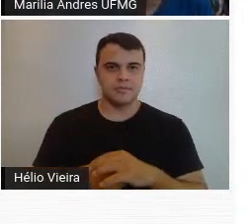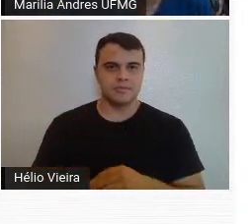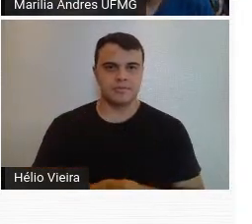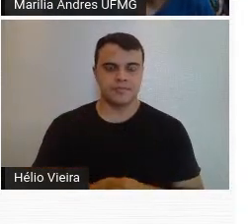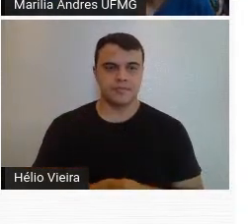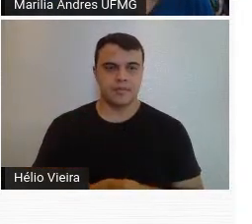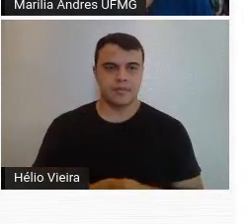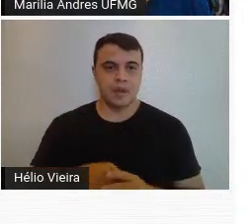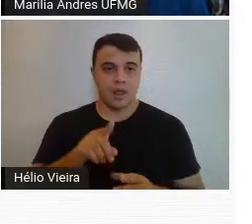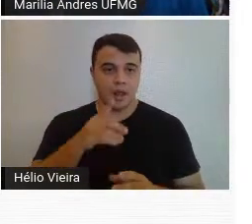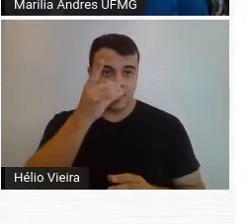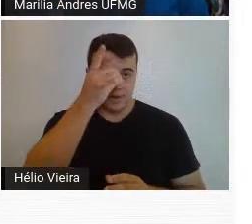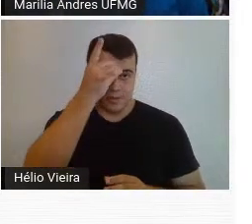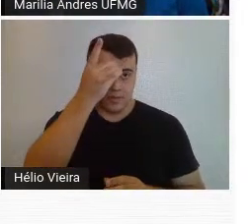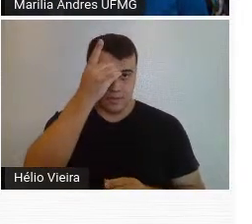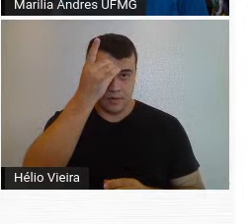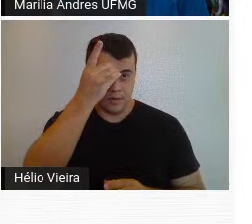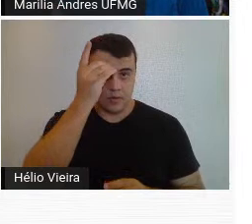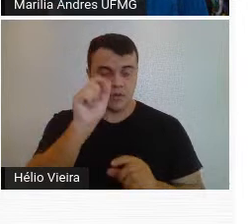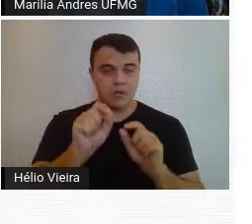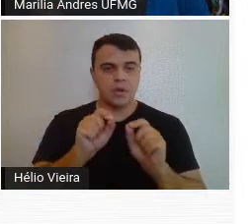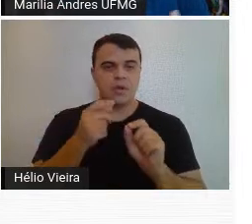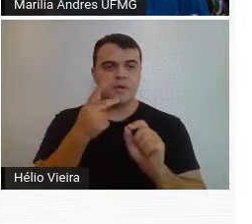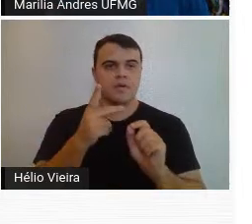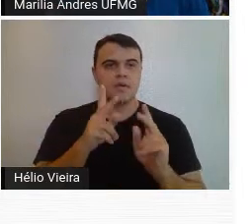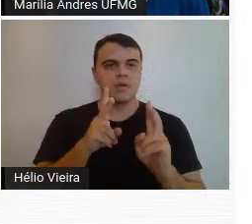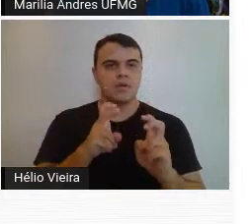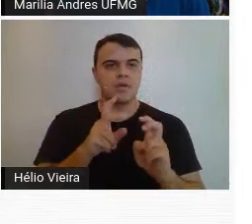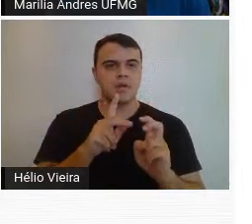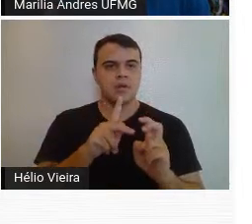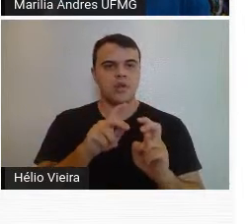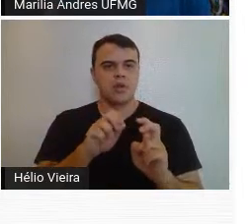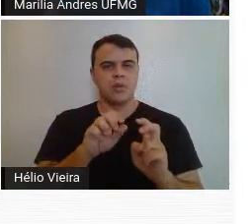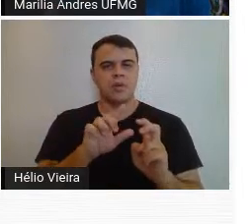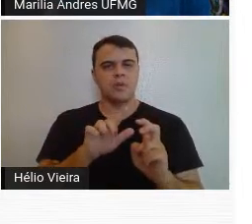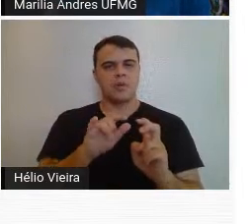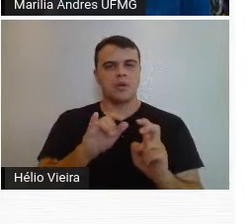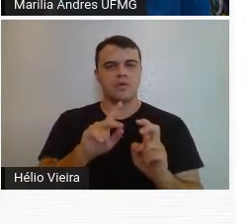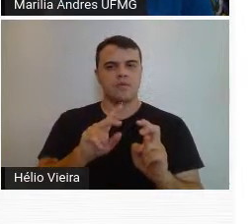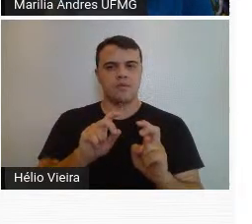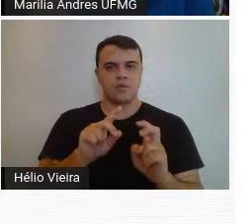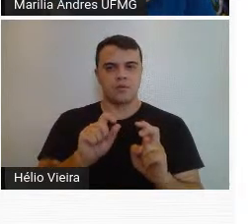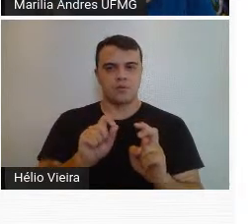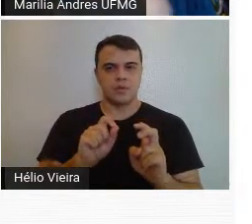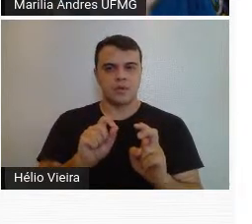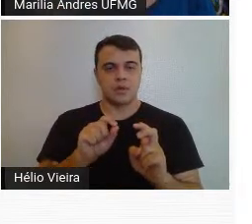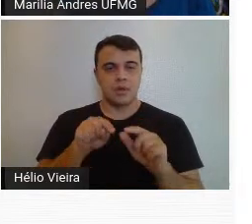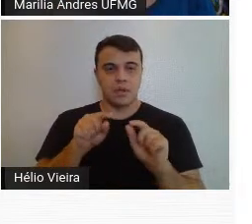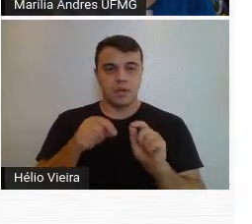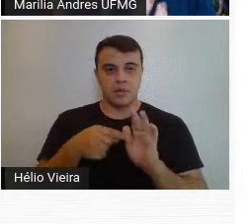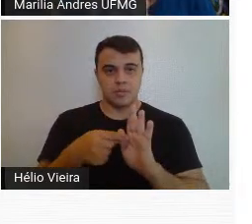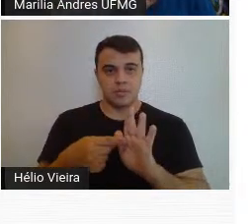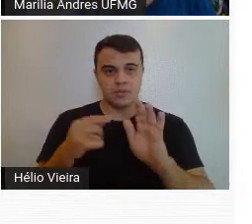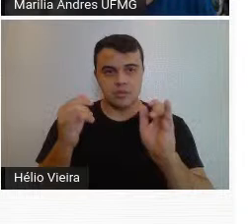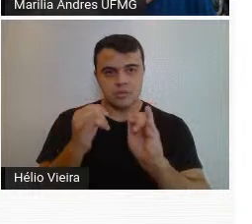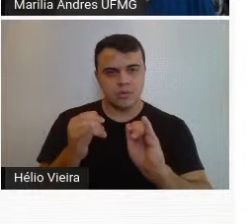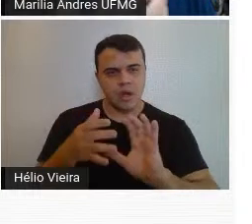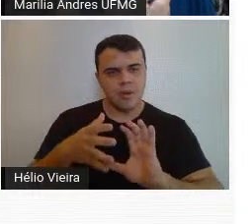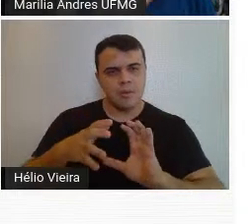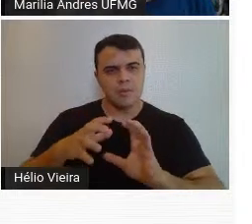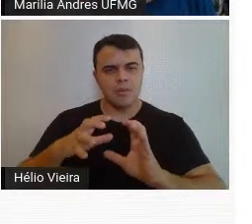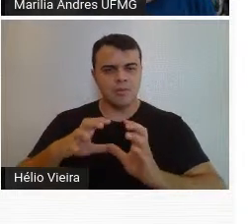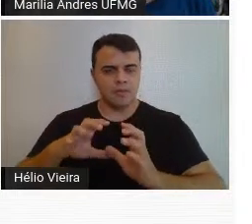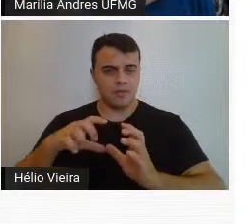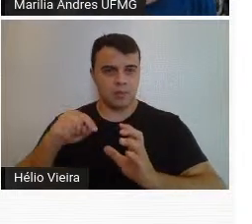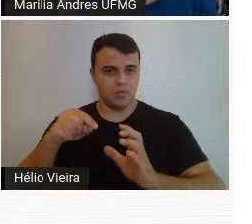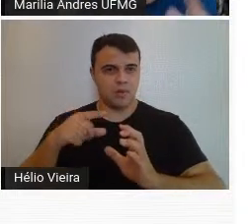ela inventou o que nós chamamos de polivolume e que eram esculturas em movimento. Ela